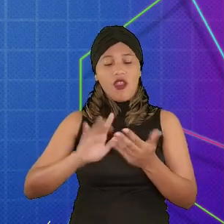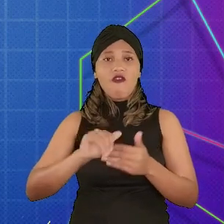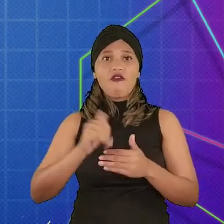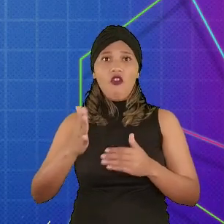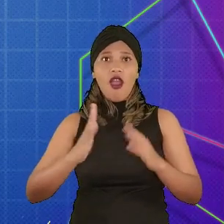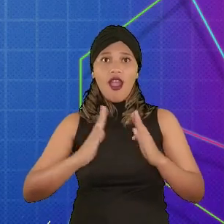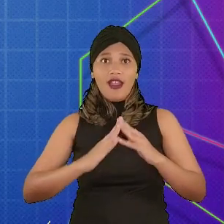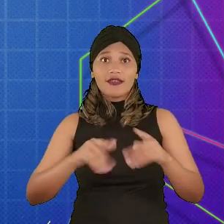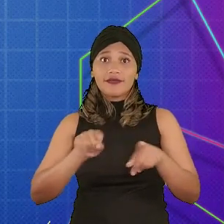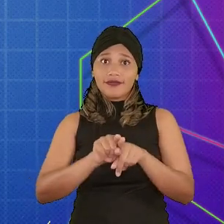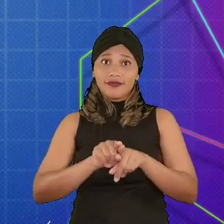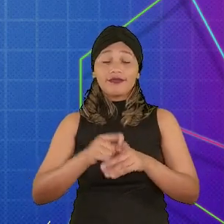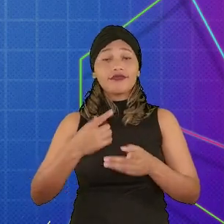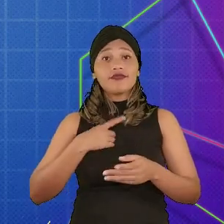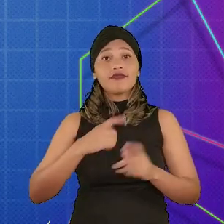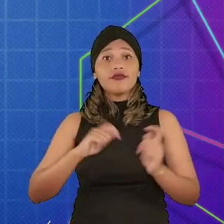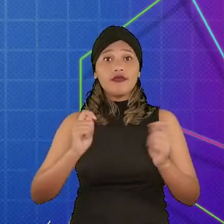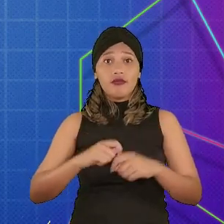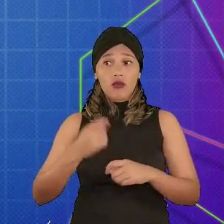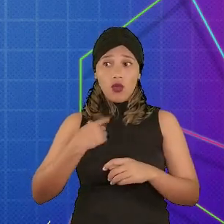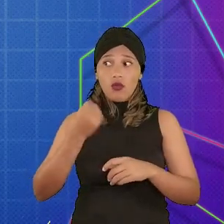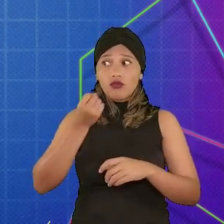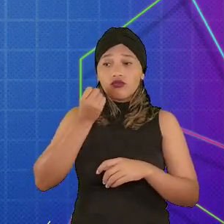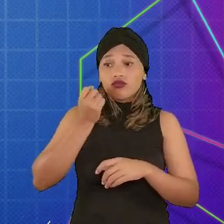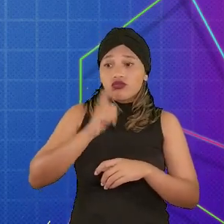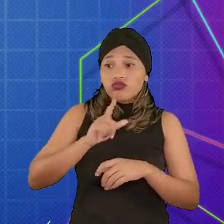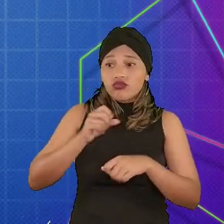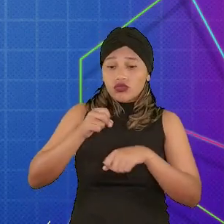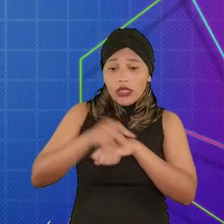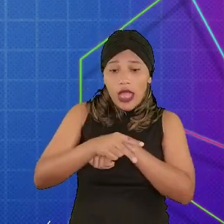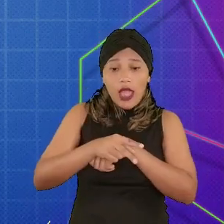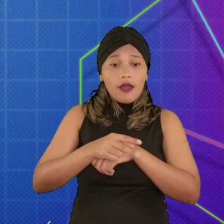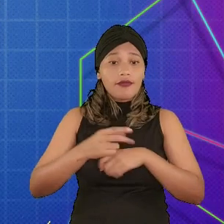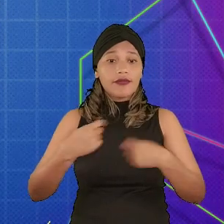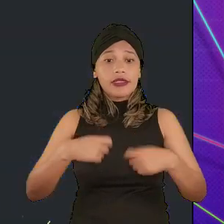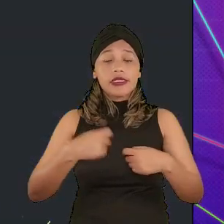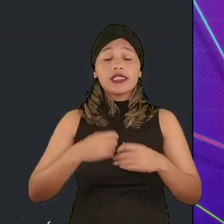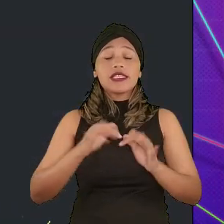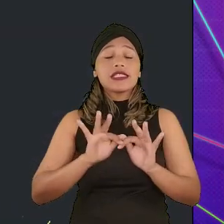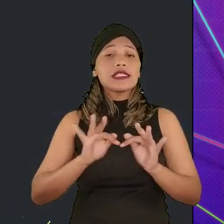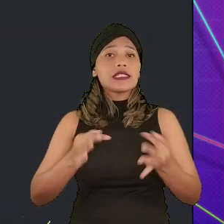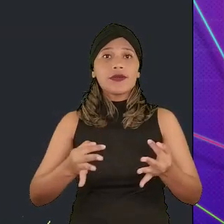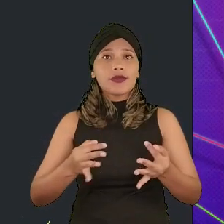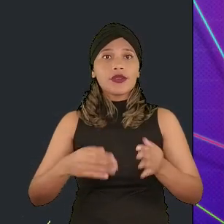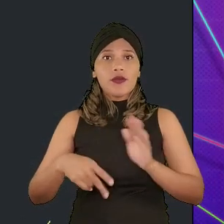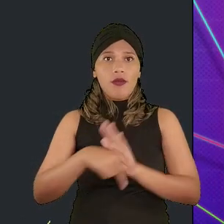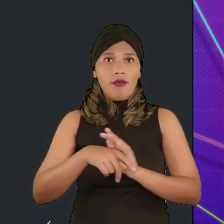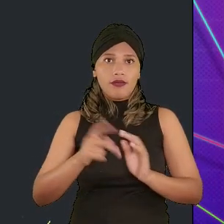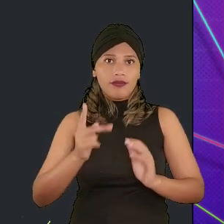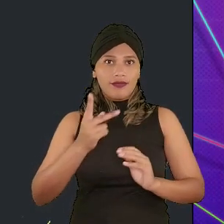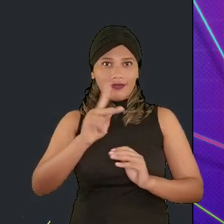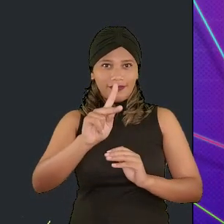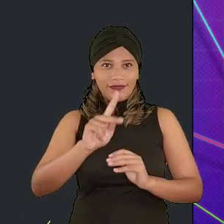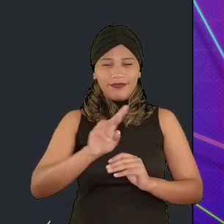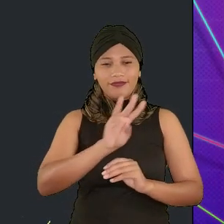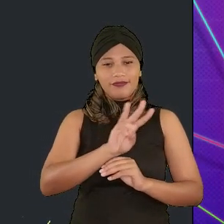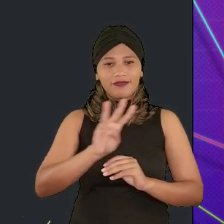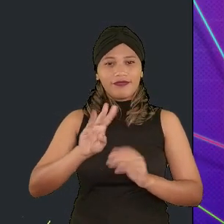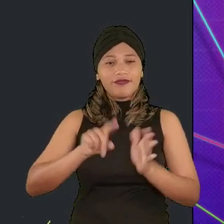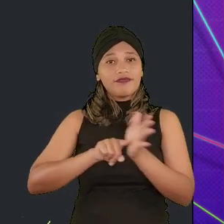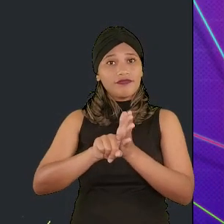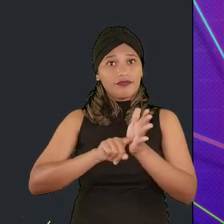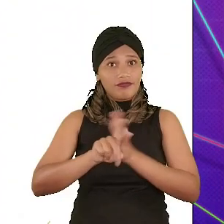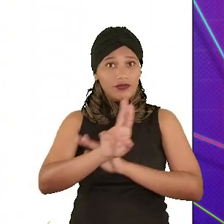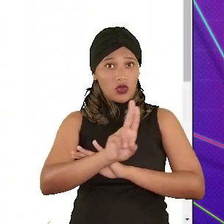até mesmo fora de casa. Para vocês entrarem no Scratch, é bem simples. Vocês precisam apenas ir no navegador de vocês,